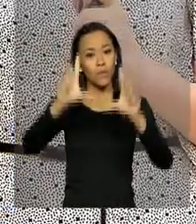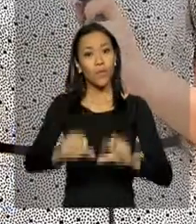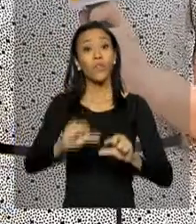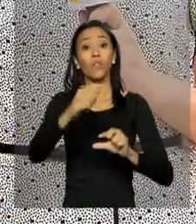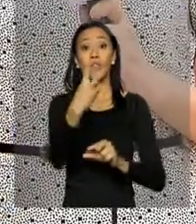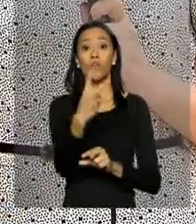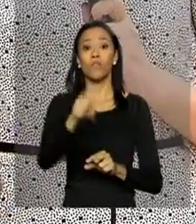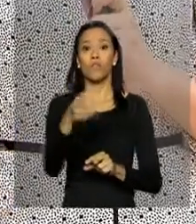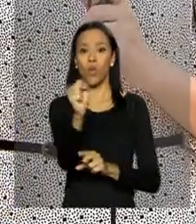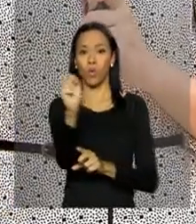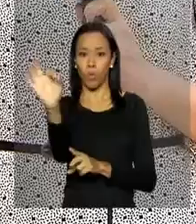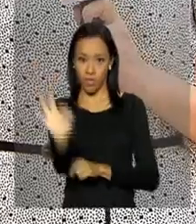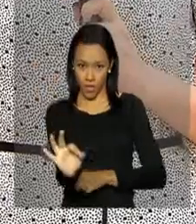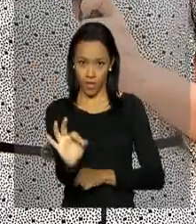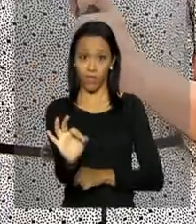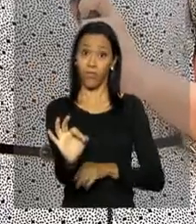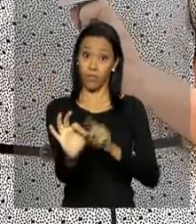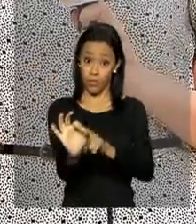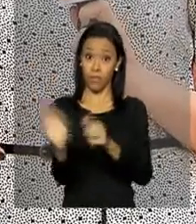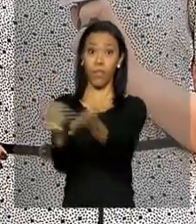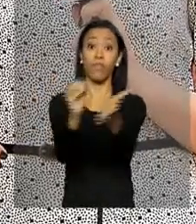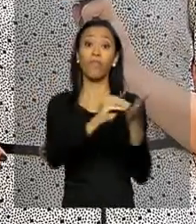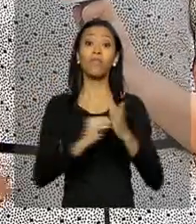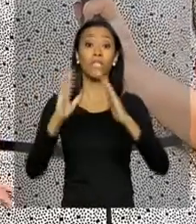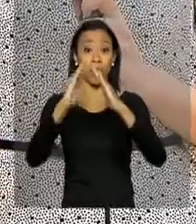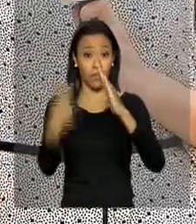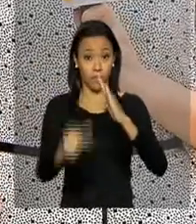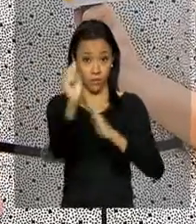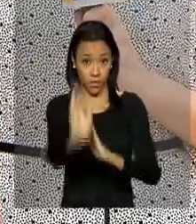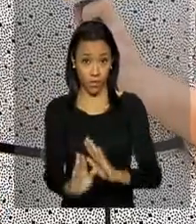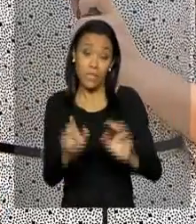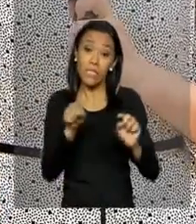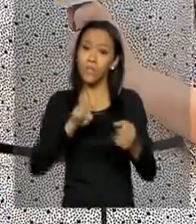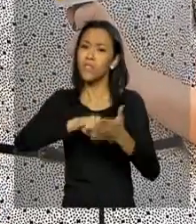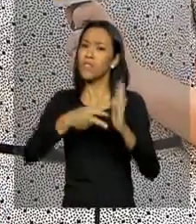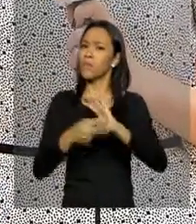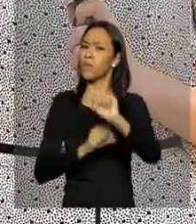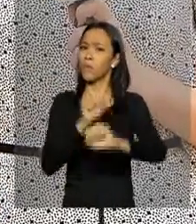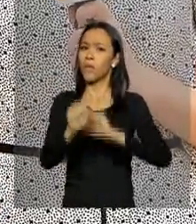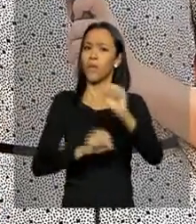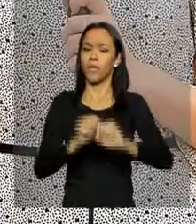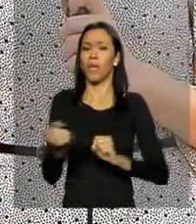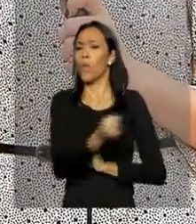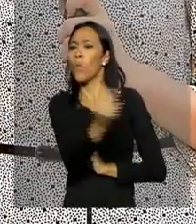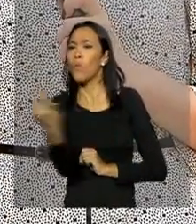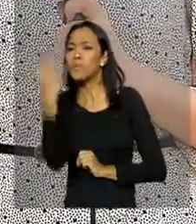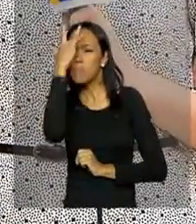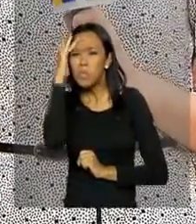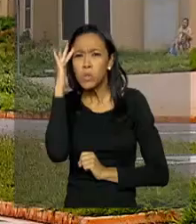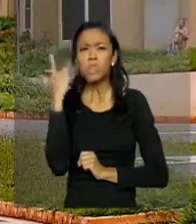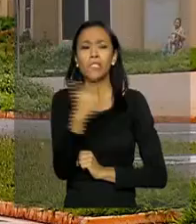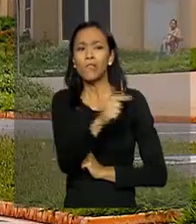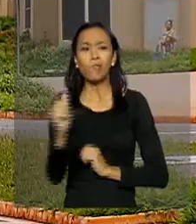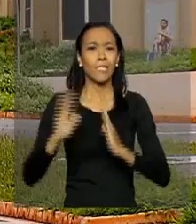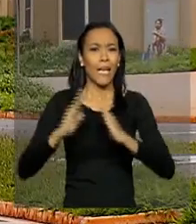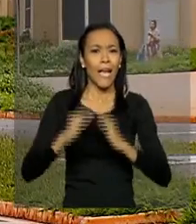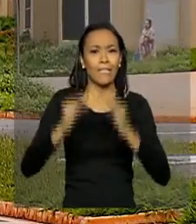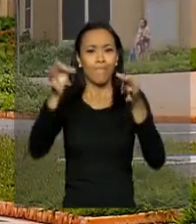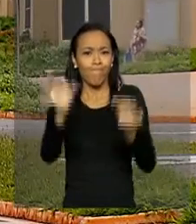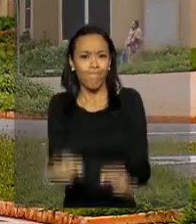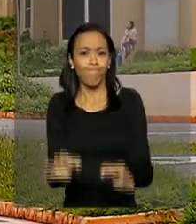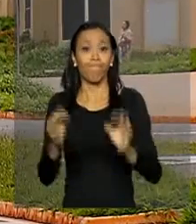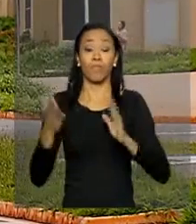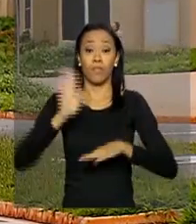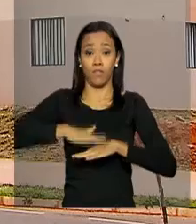,8% do déficit habitacional brasileiro. Isso é, a quantidade de pessoas sem moradia adequada. Segundo a Caixa